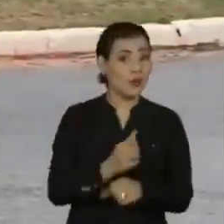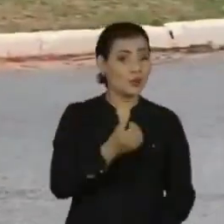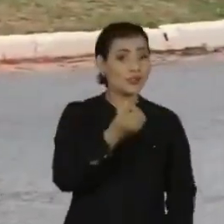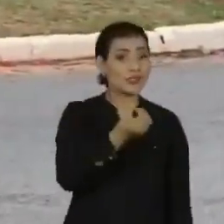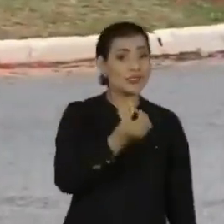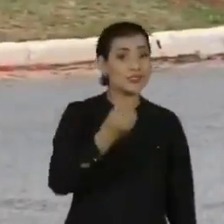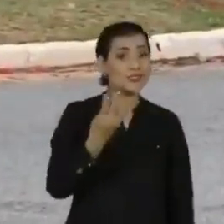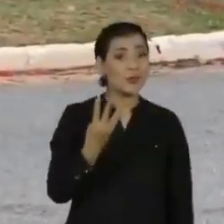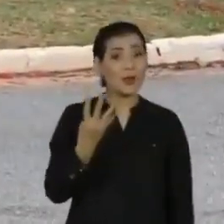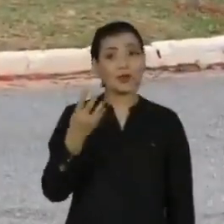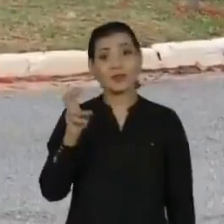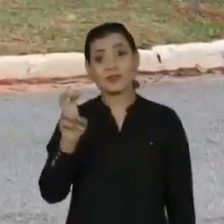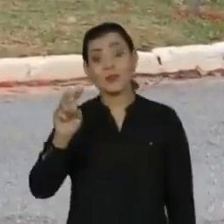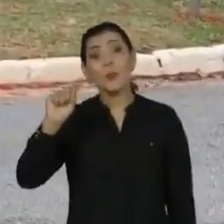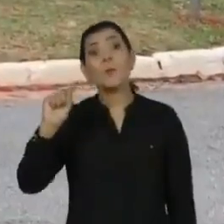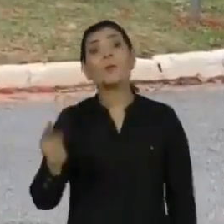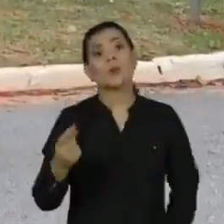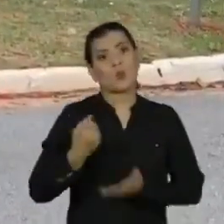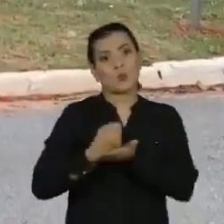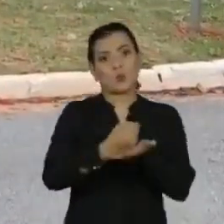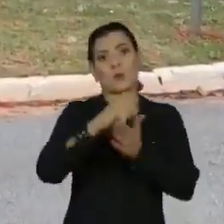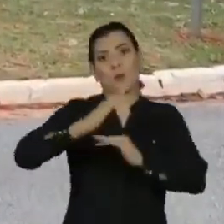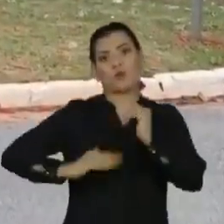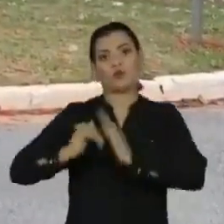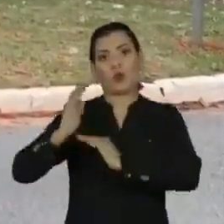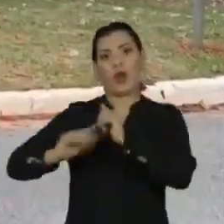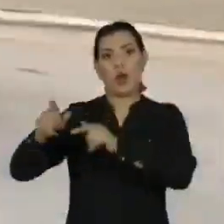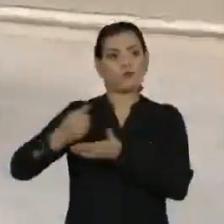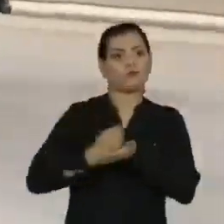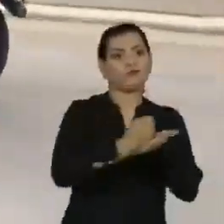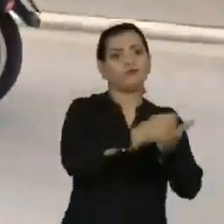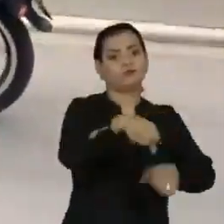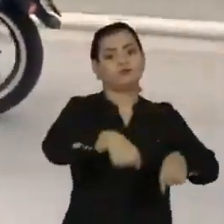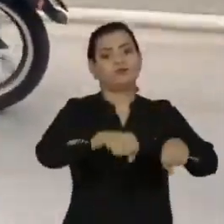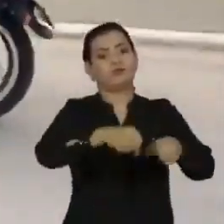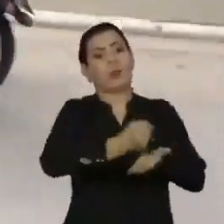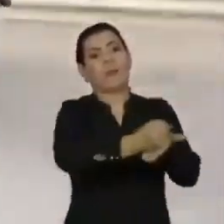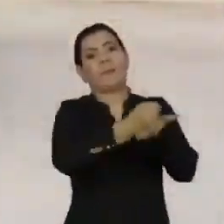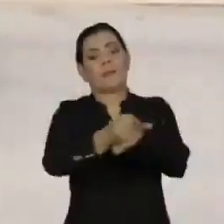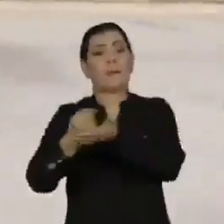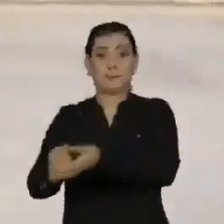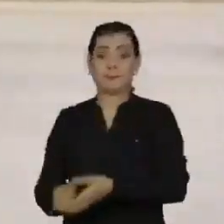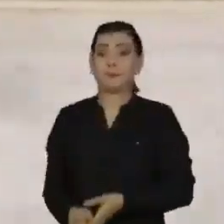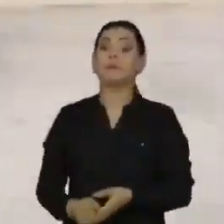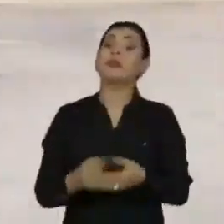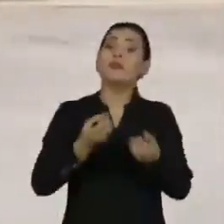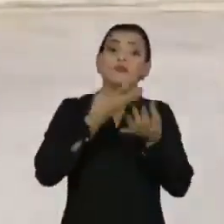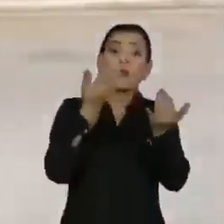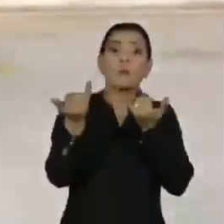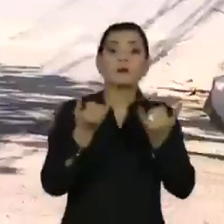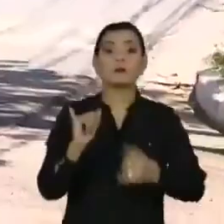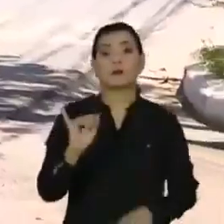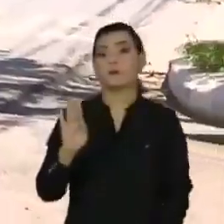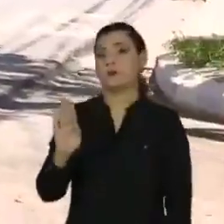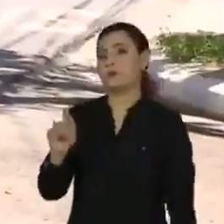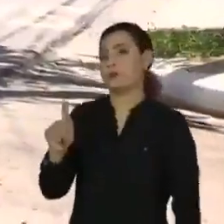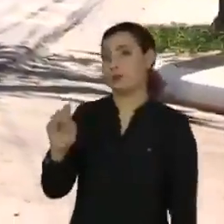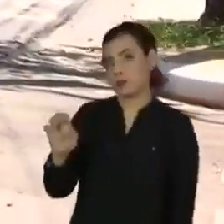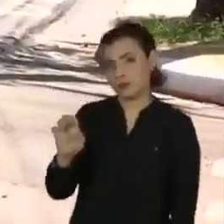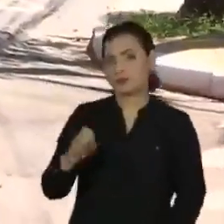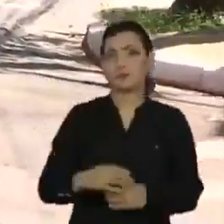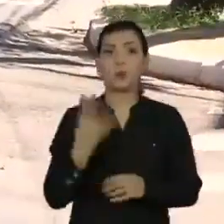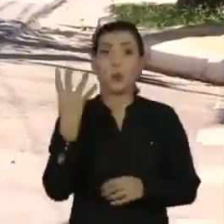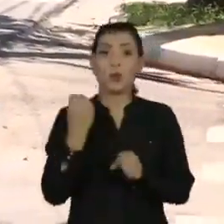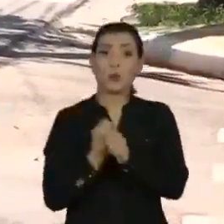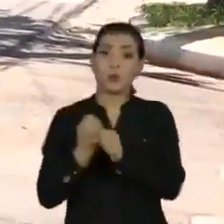645 mil entregadores pela análise econômica consultoria, a partir de dados do IBGE. Há quatro